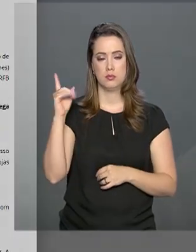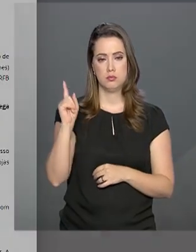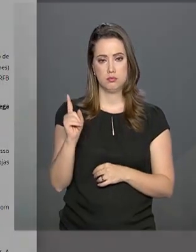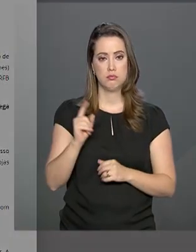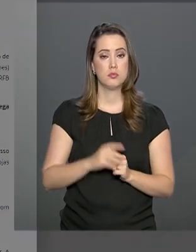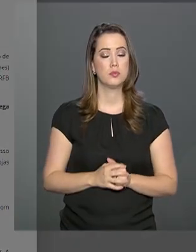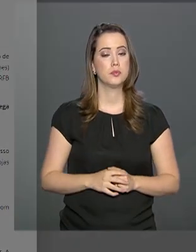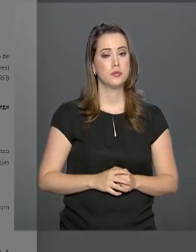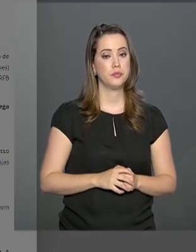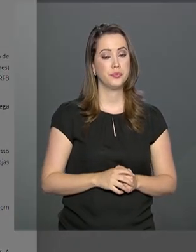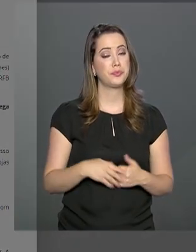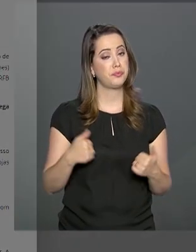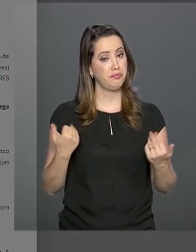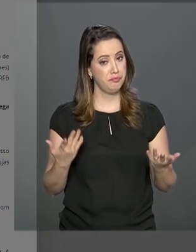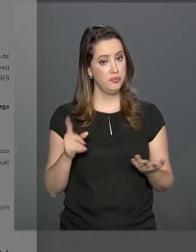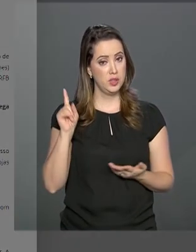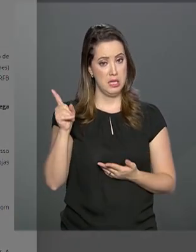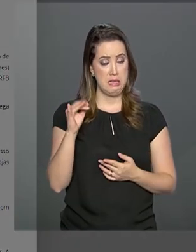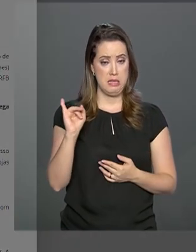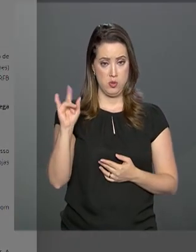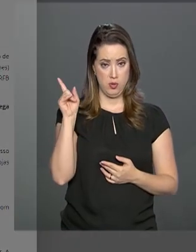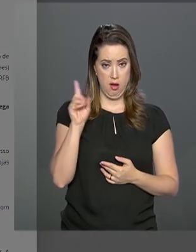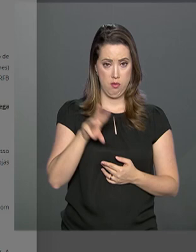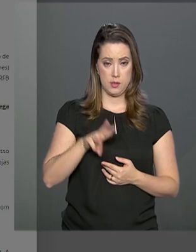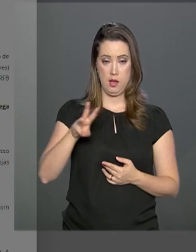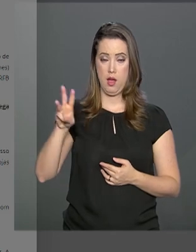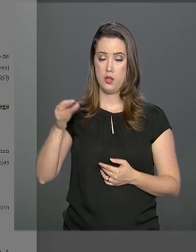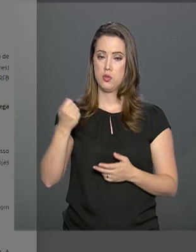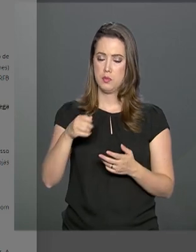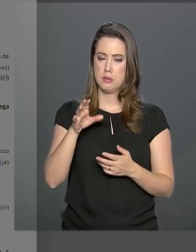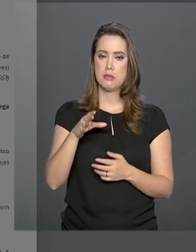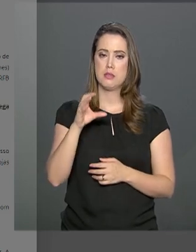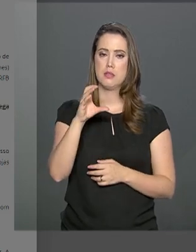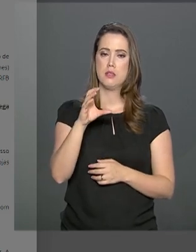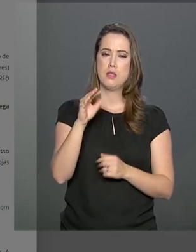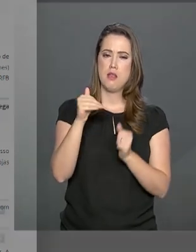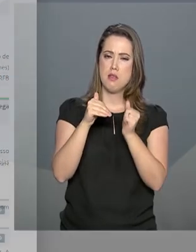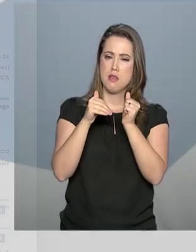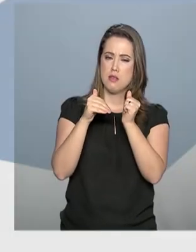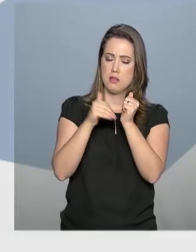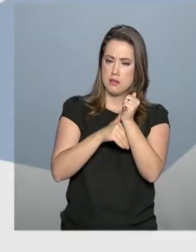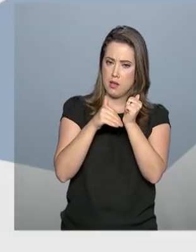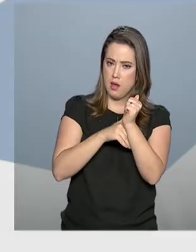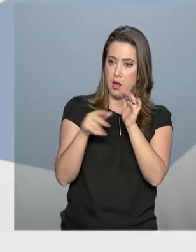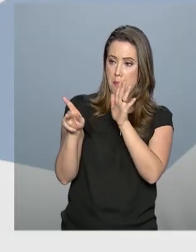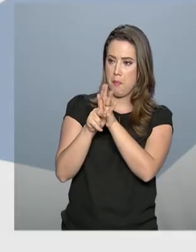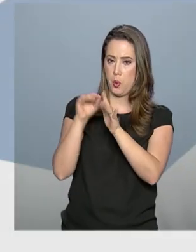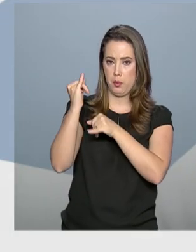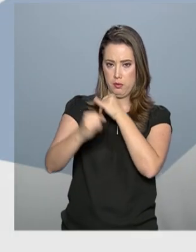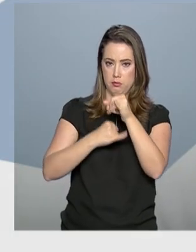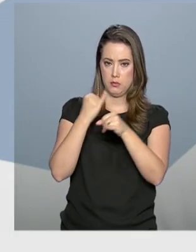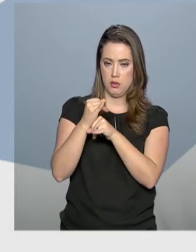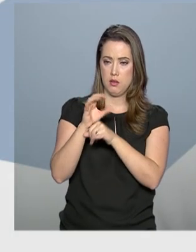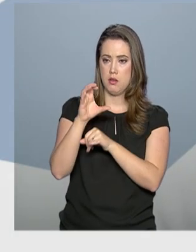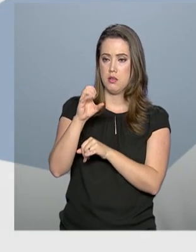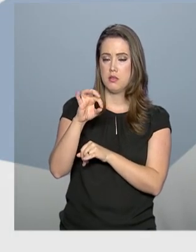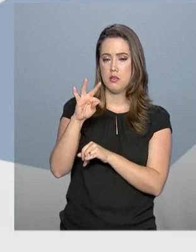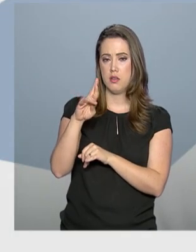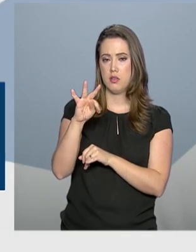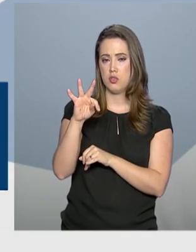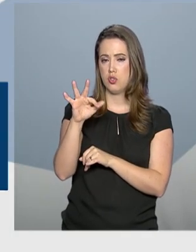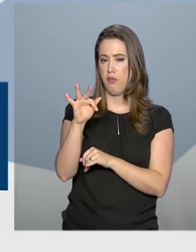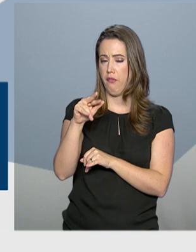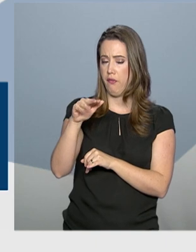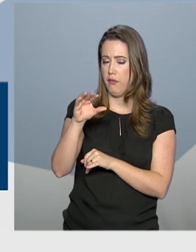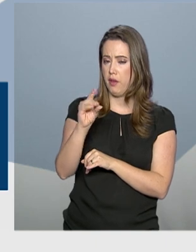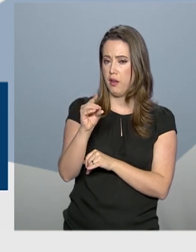Federal na internet. Neste caso, é preciso ter certificado digital. Não é mais necessário baixar um programa à parte para